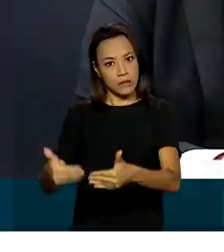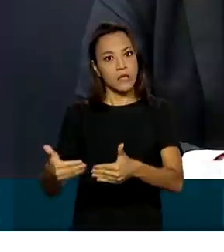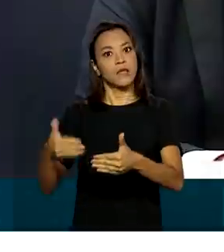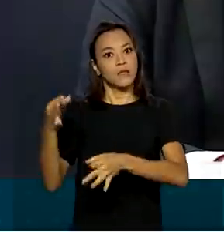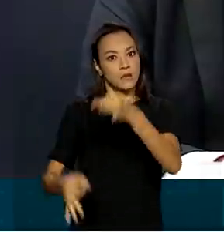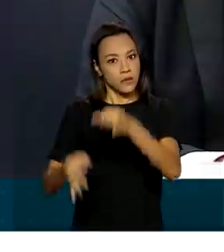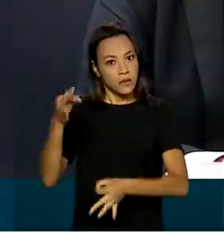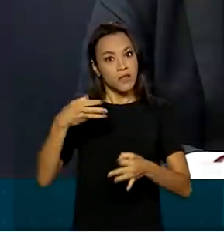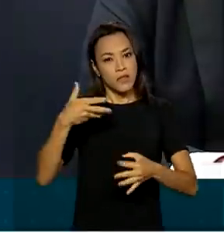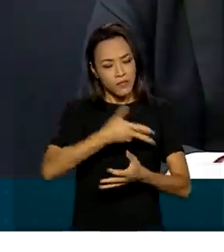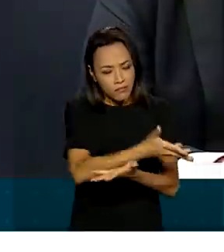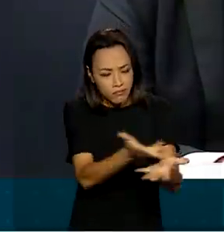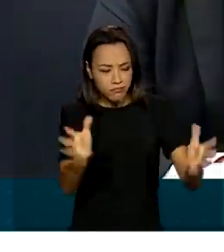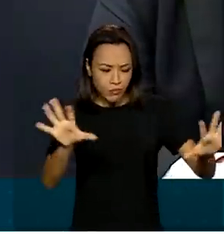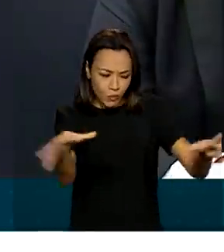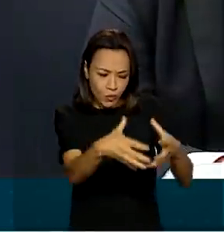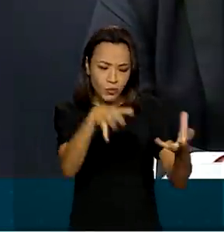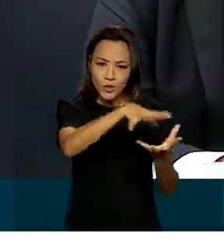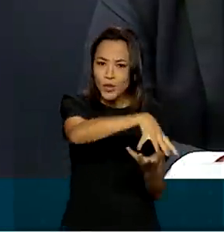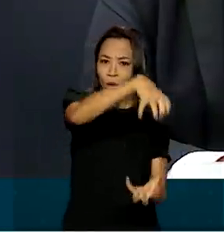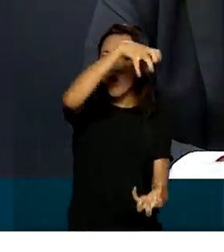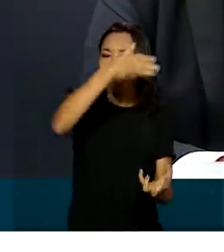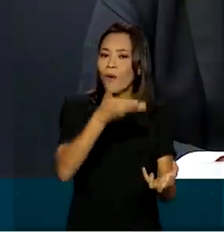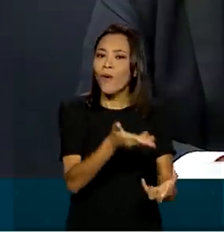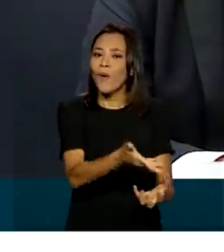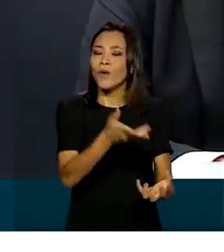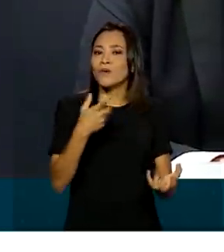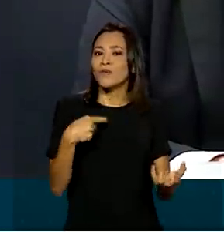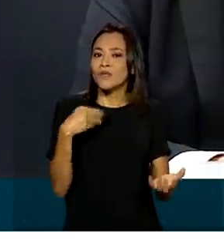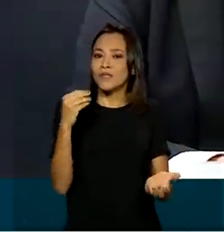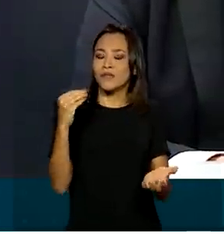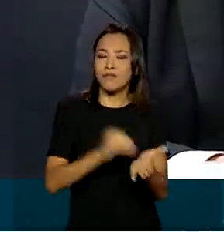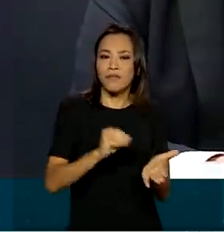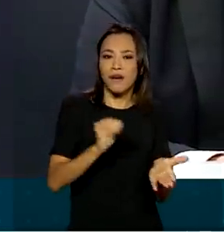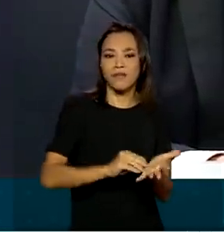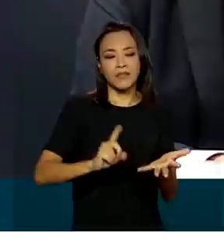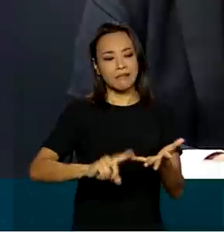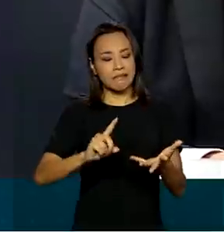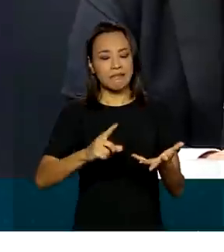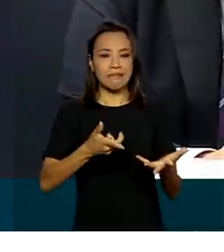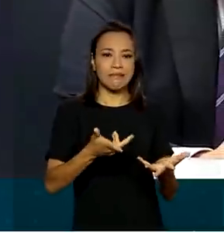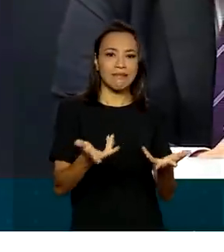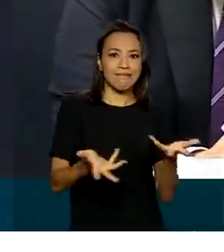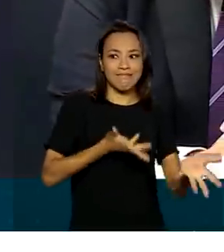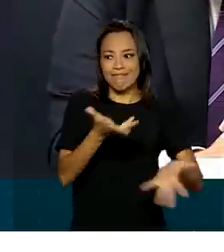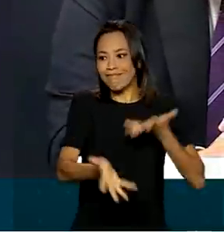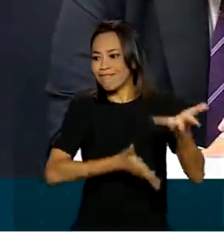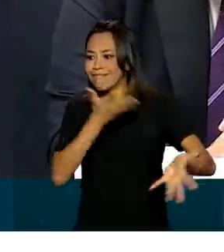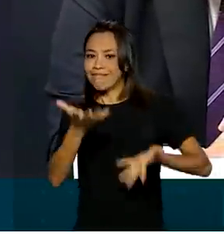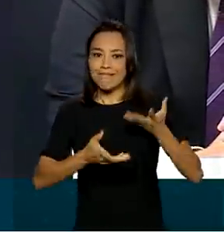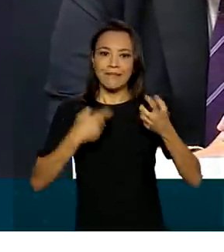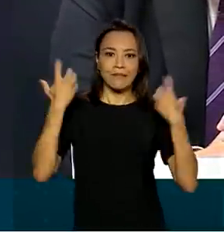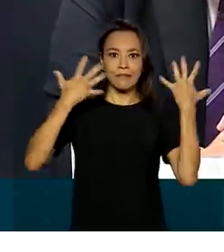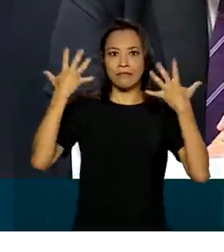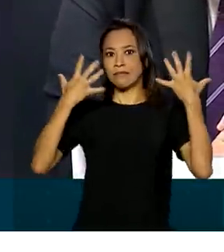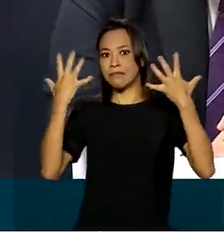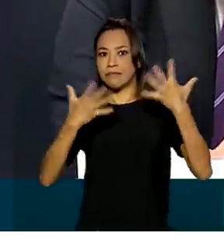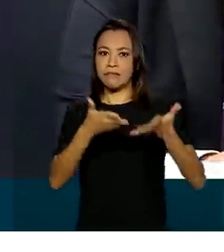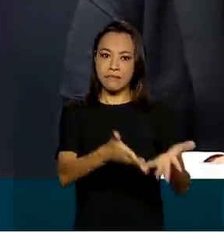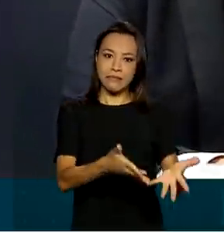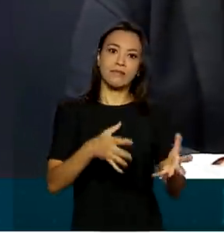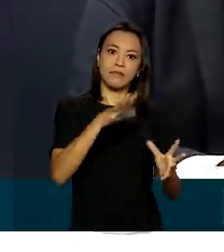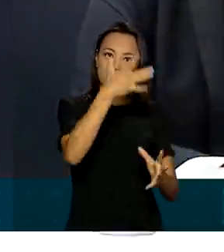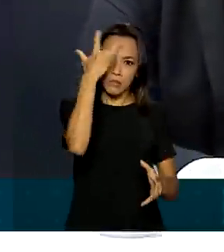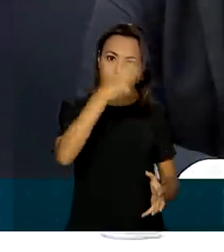que é carente, uma população que em muitas situações encontra uma situação desesperadora e a